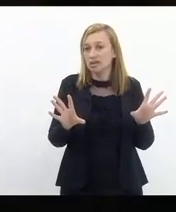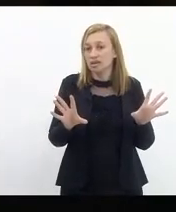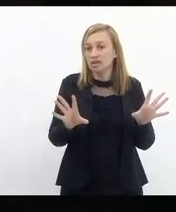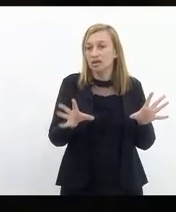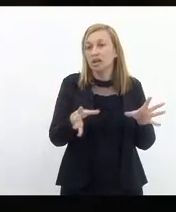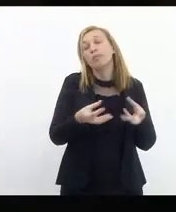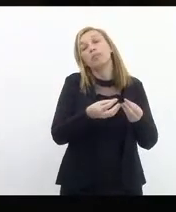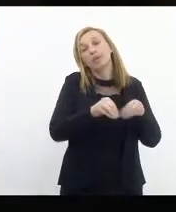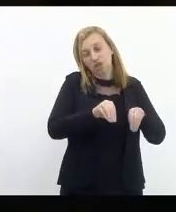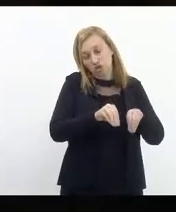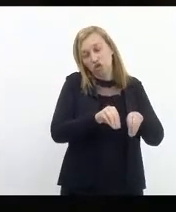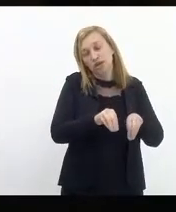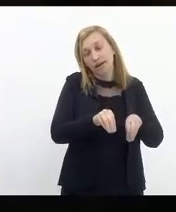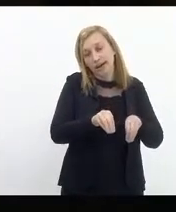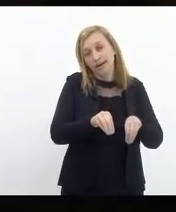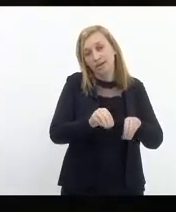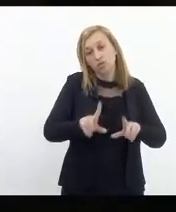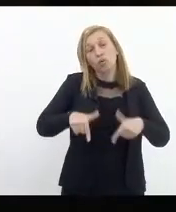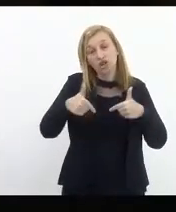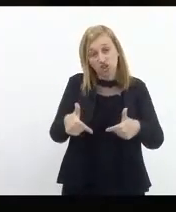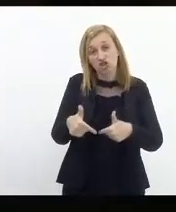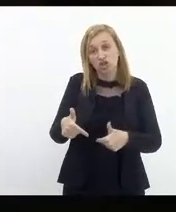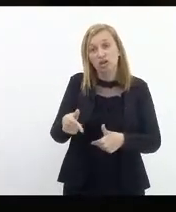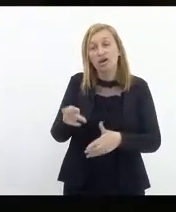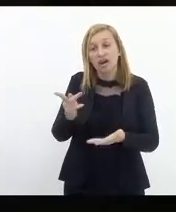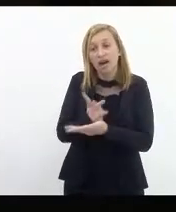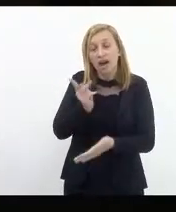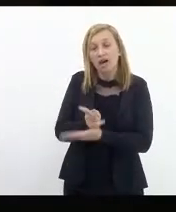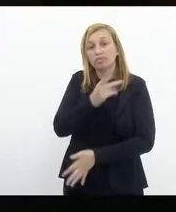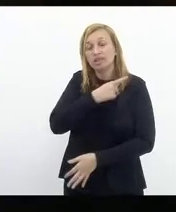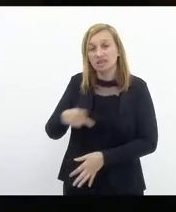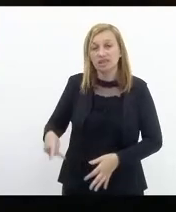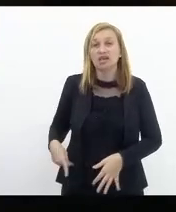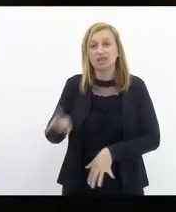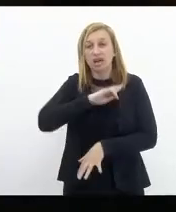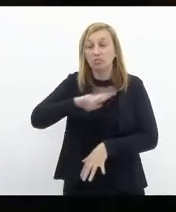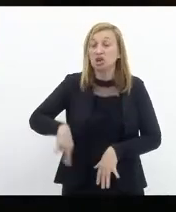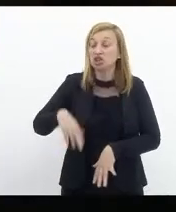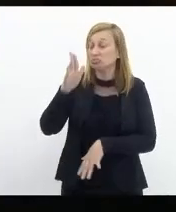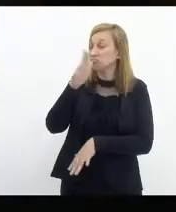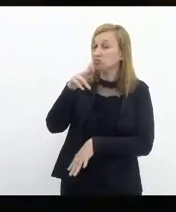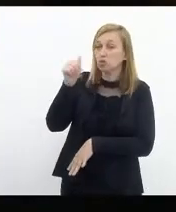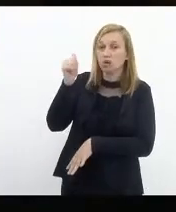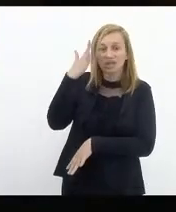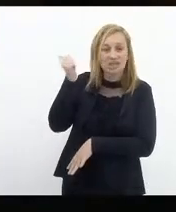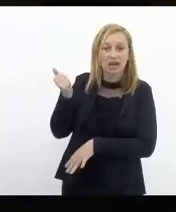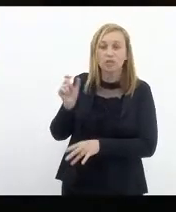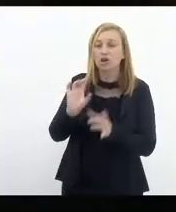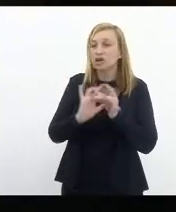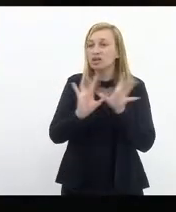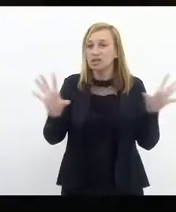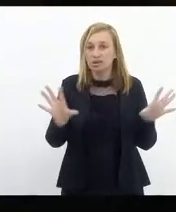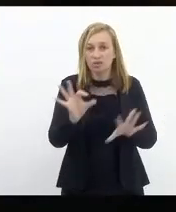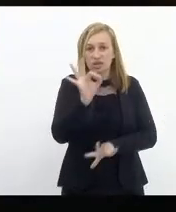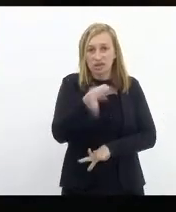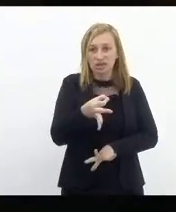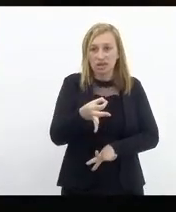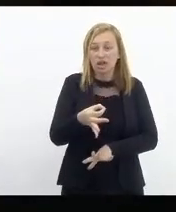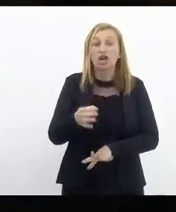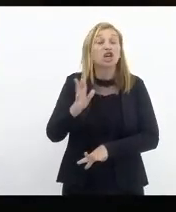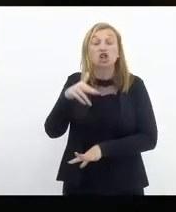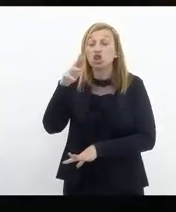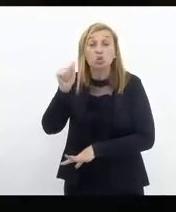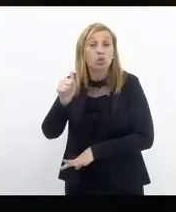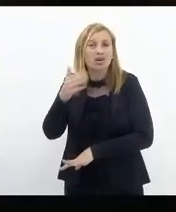combalida diante de ações de um presidente da república que nunca soube de fato o que é democracia, que nunca soube de